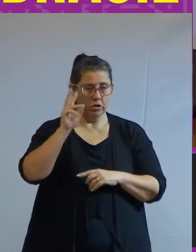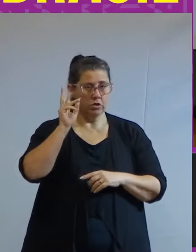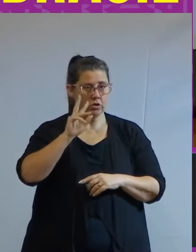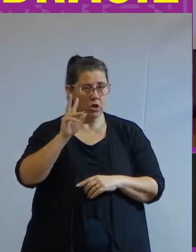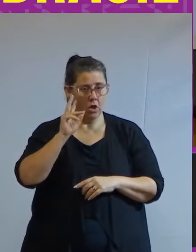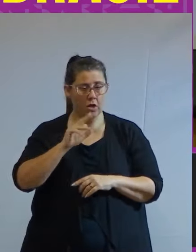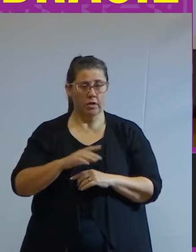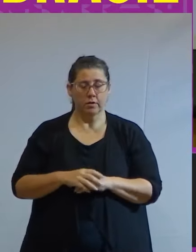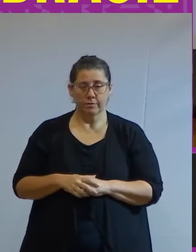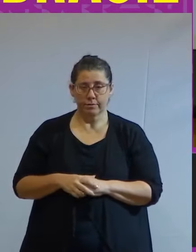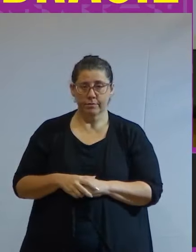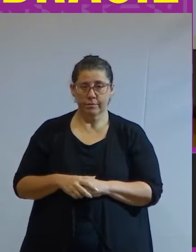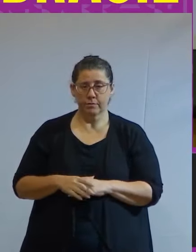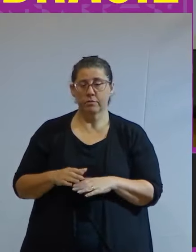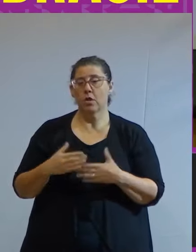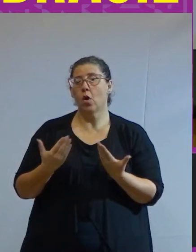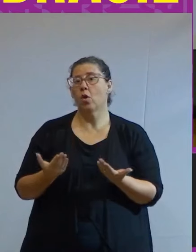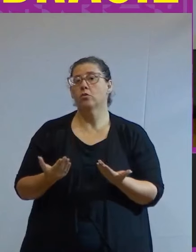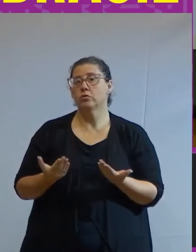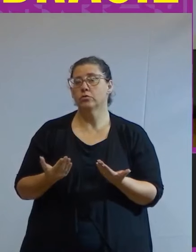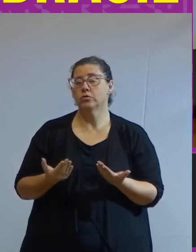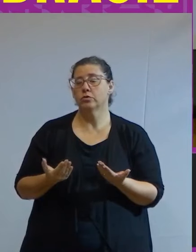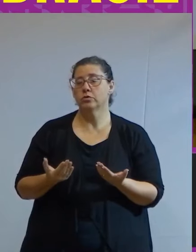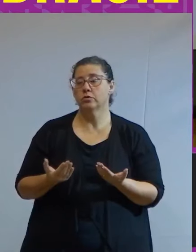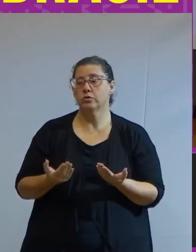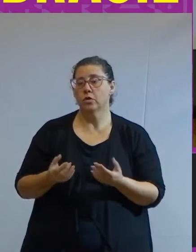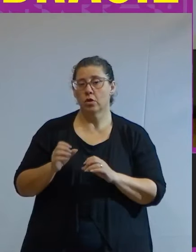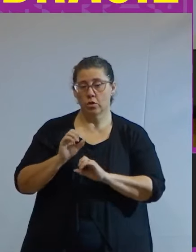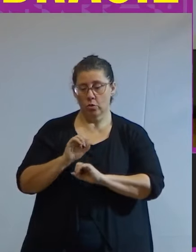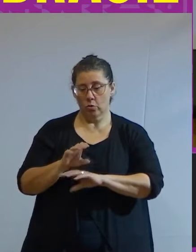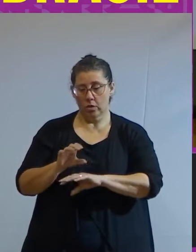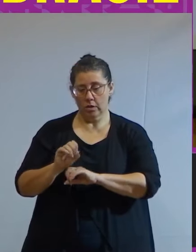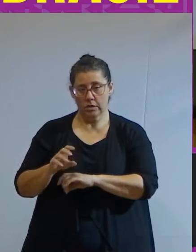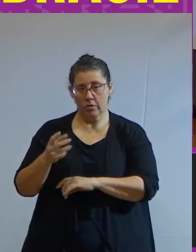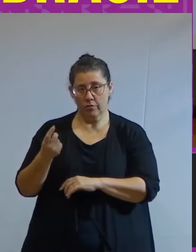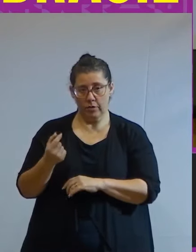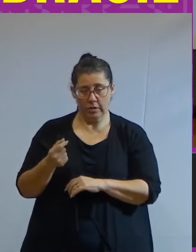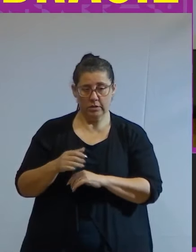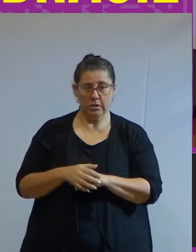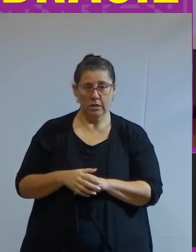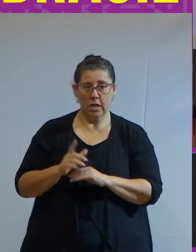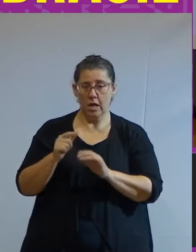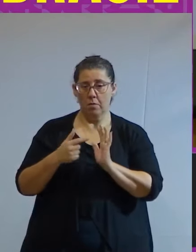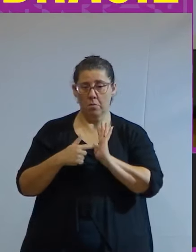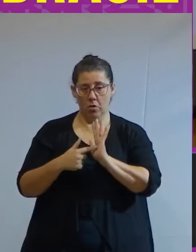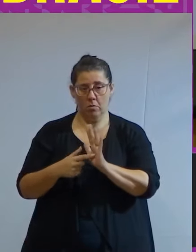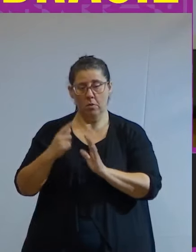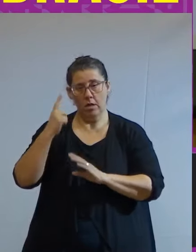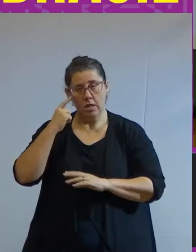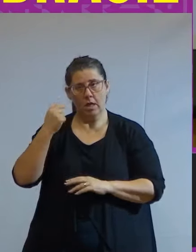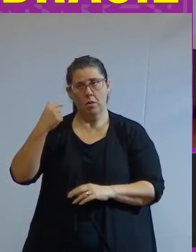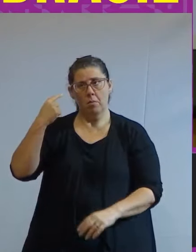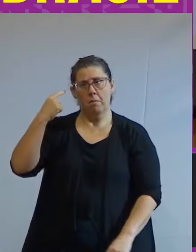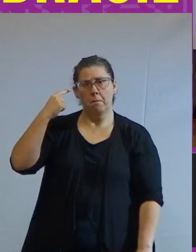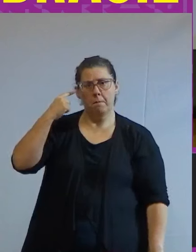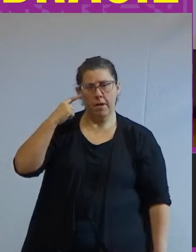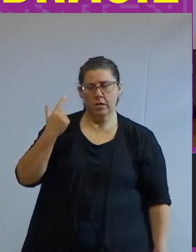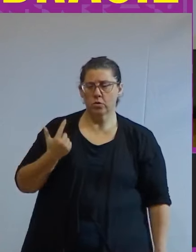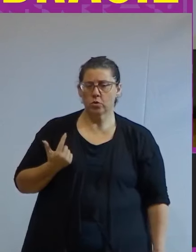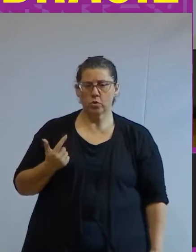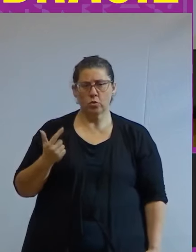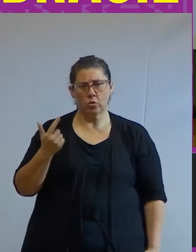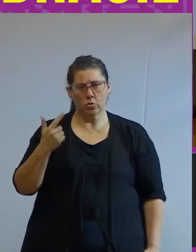educação financeira não é isso não é essa a ideia a ideia é trazer uma ideia que eu penso que outros